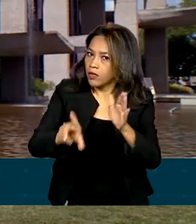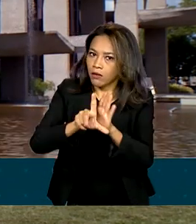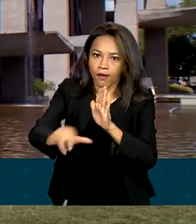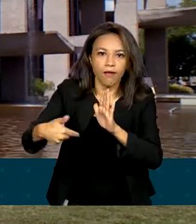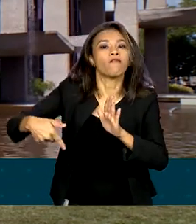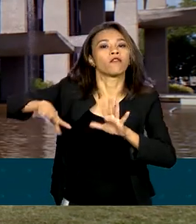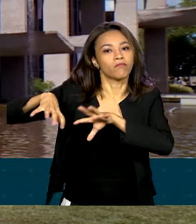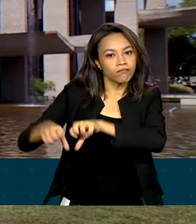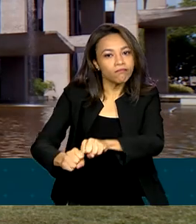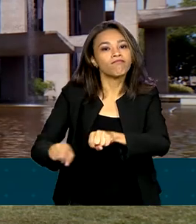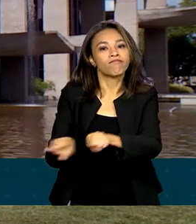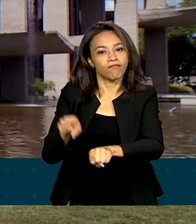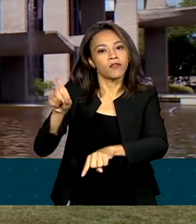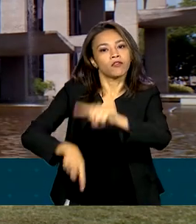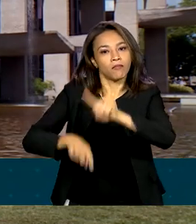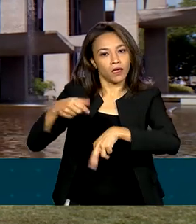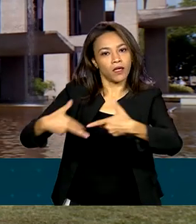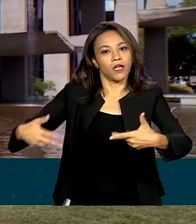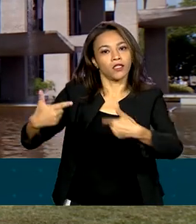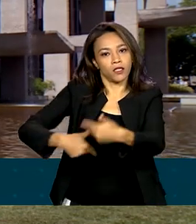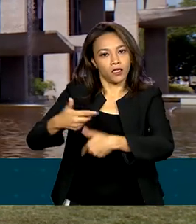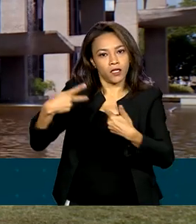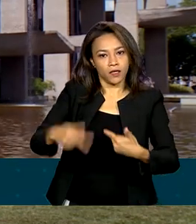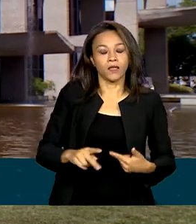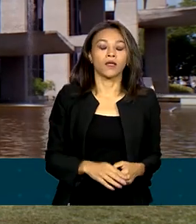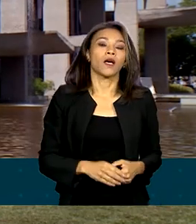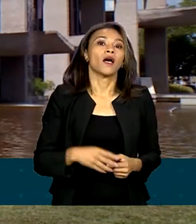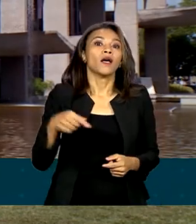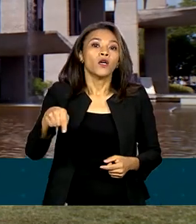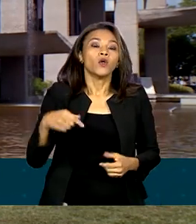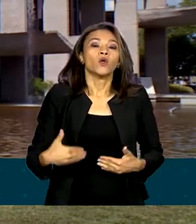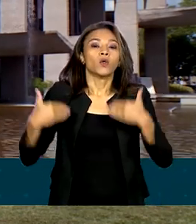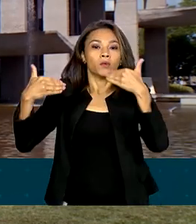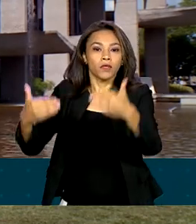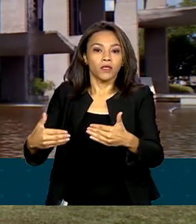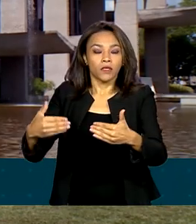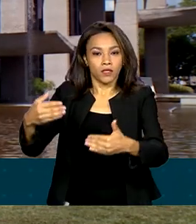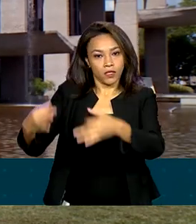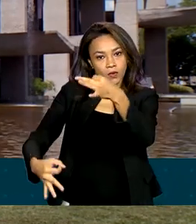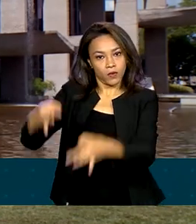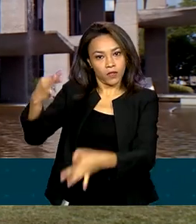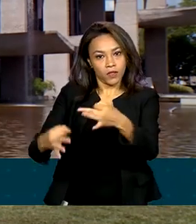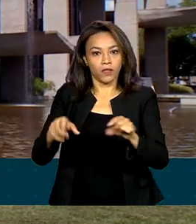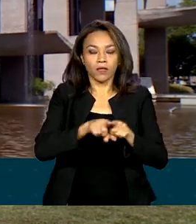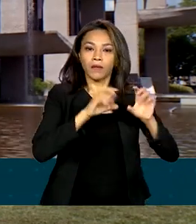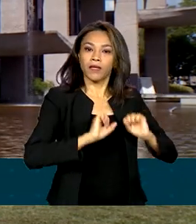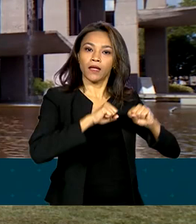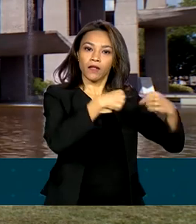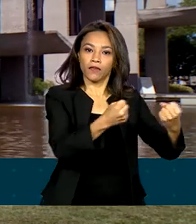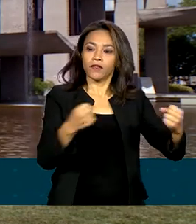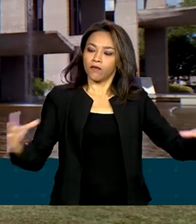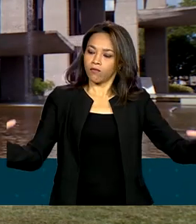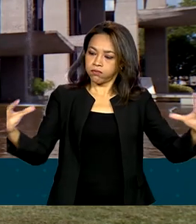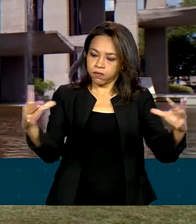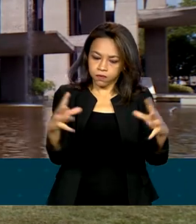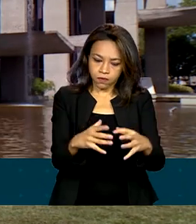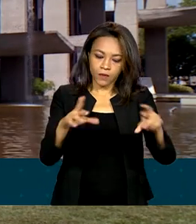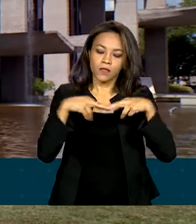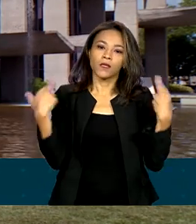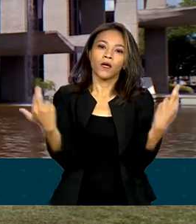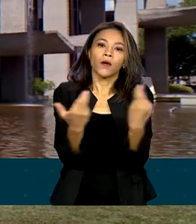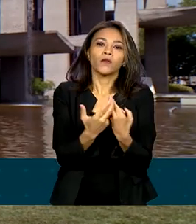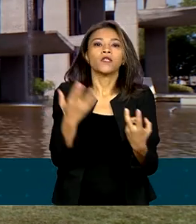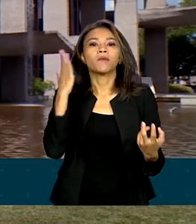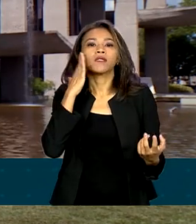Na próxima semana, os ministros da Justiça e da Defesa devem se reunir para avaliar um novo fechamento do